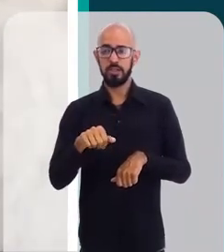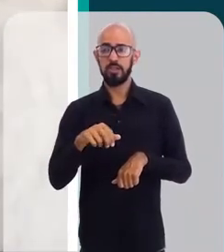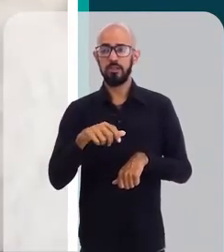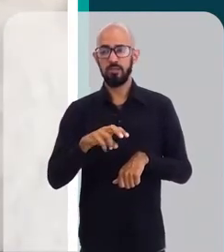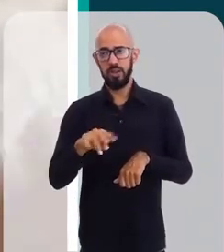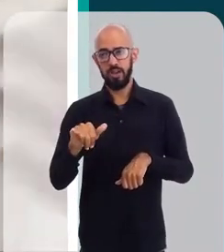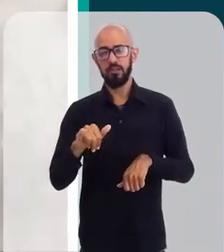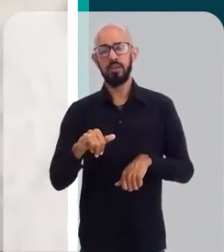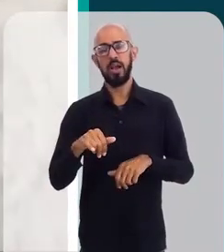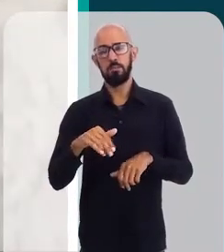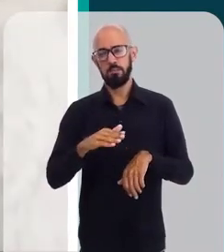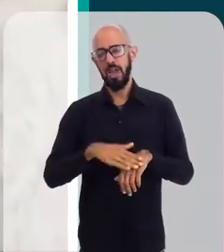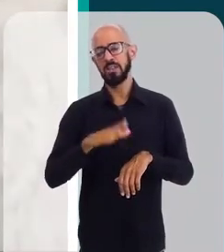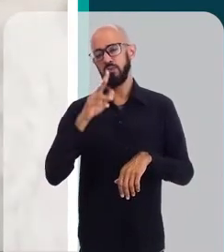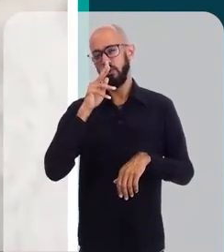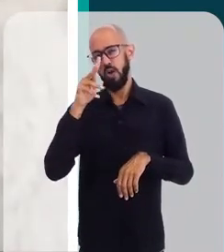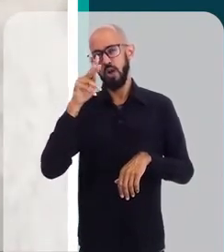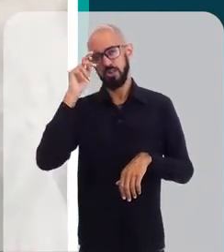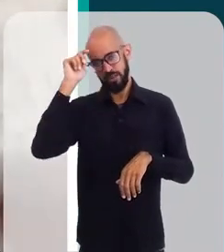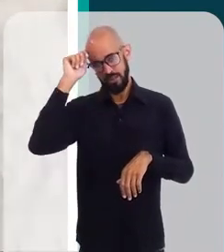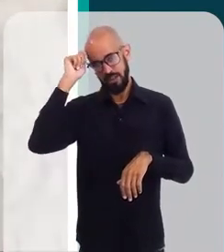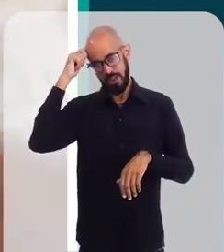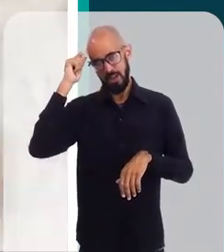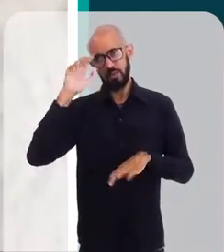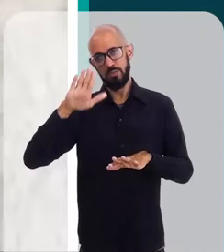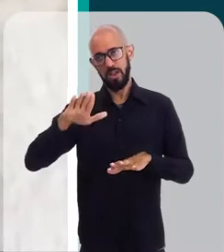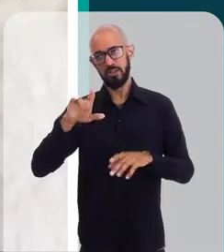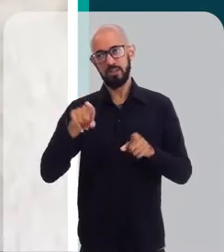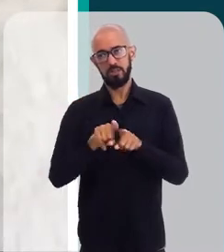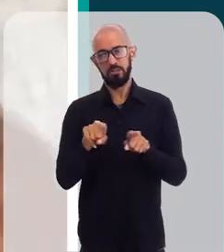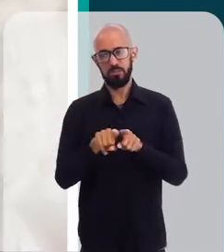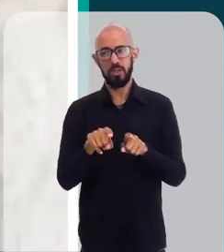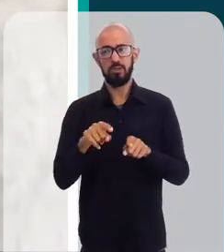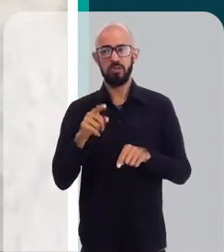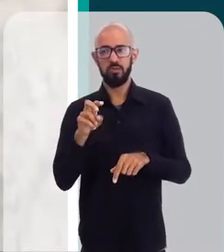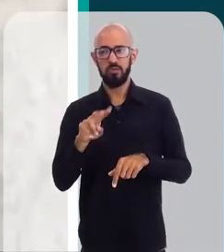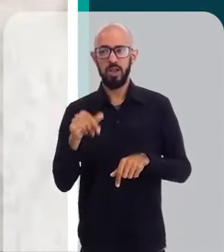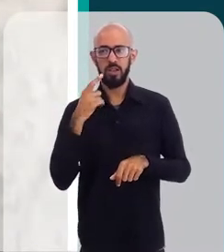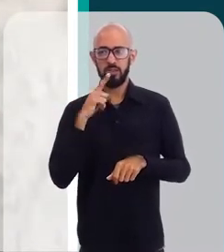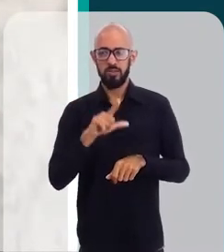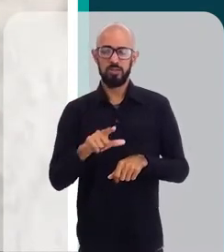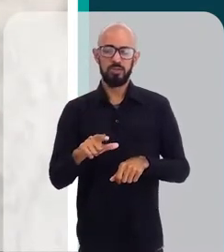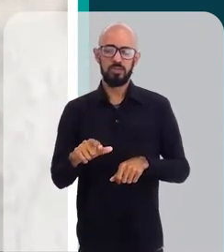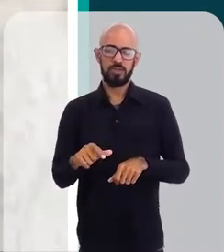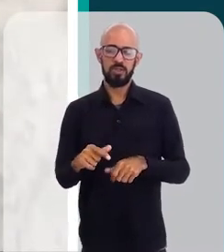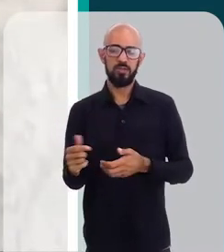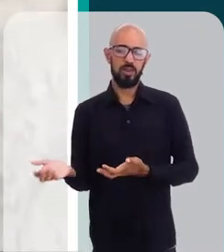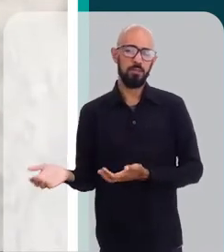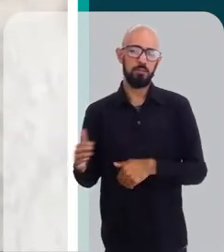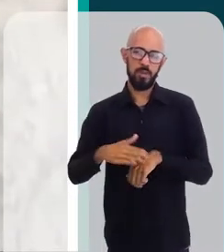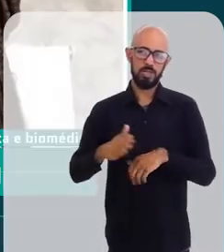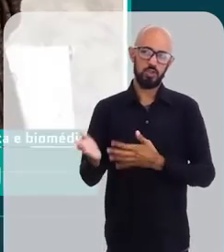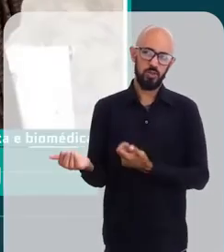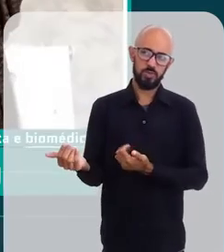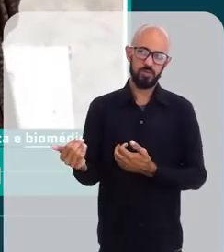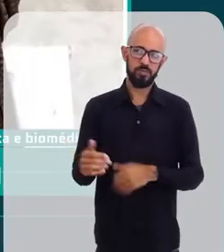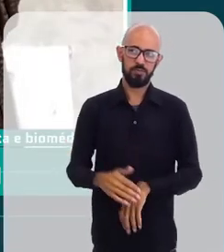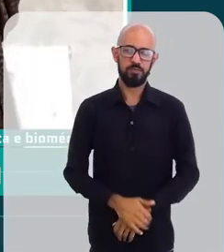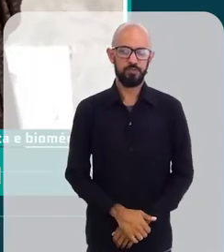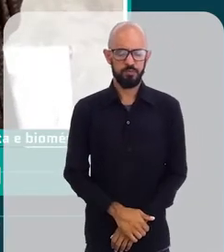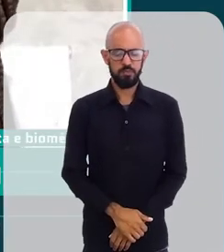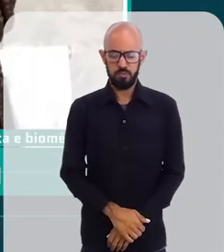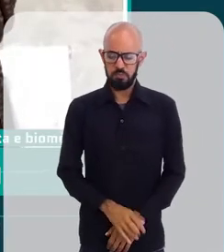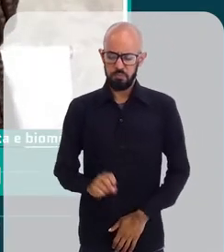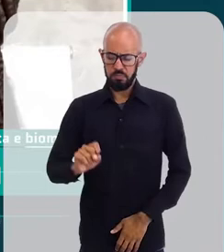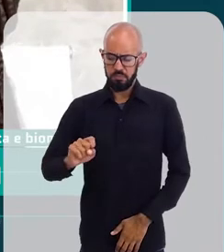pigmentar mais se eu tiver algum tipo de agressão, mas ela também vai me favorecer na hora de eu manter minha pele mais jovem nem no fibroblastos. Agora,